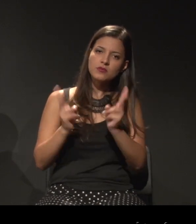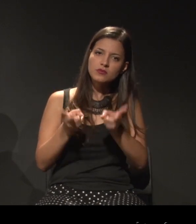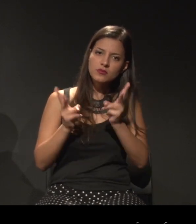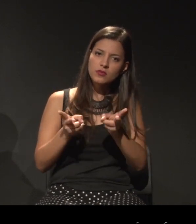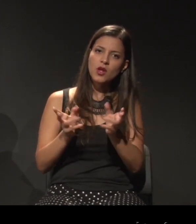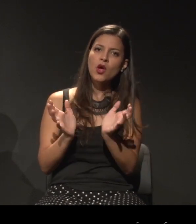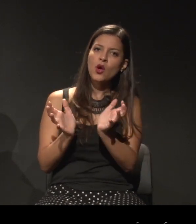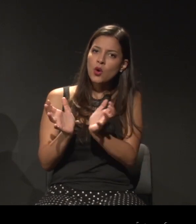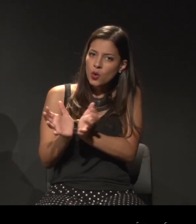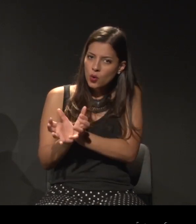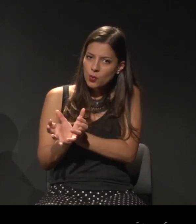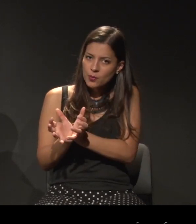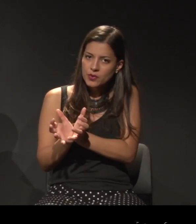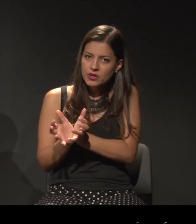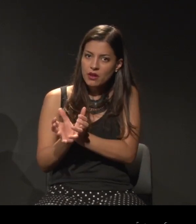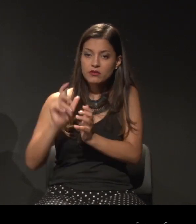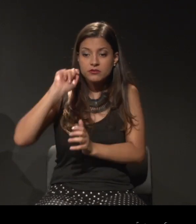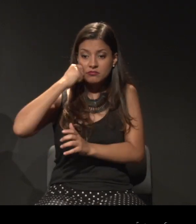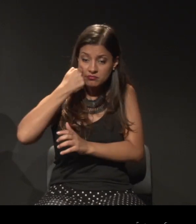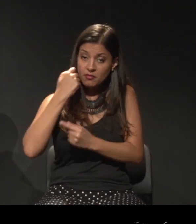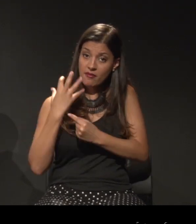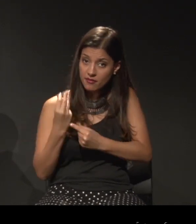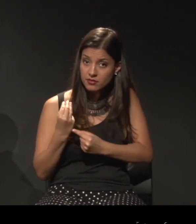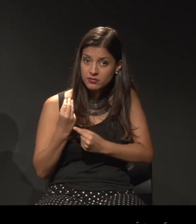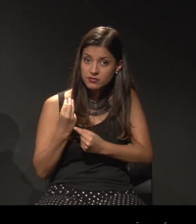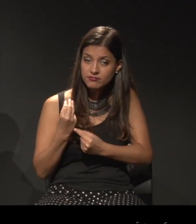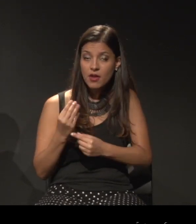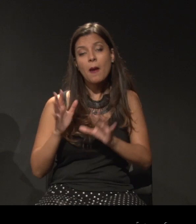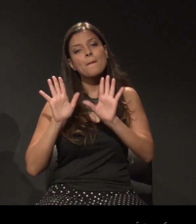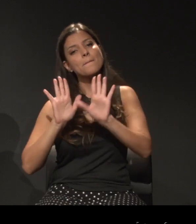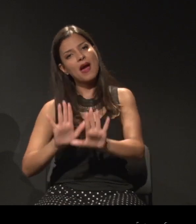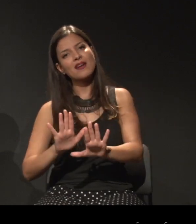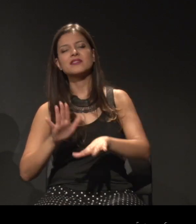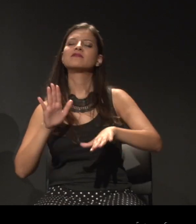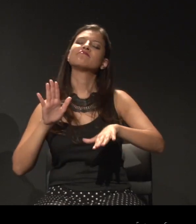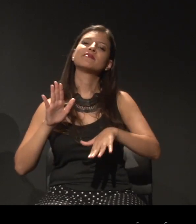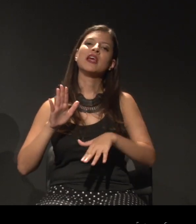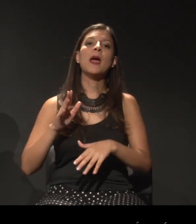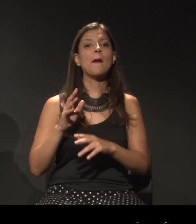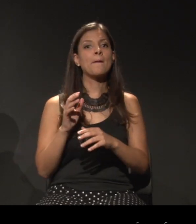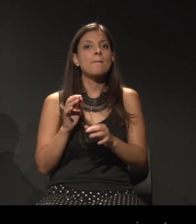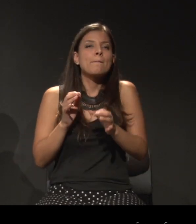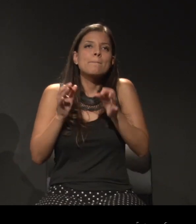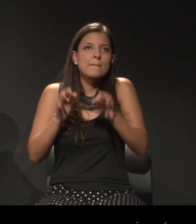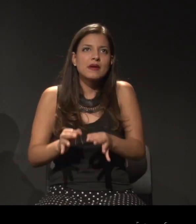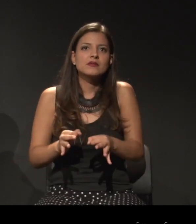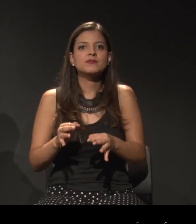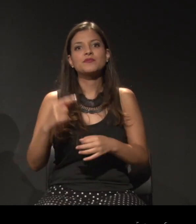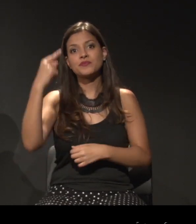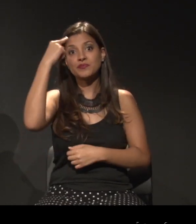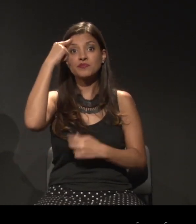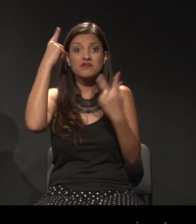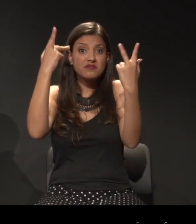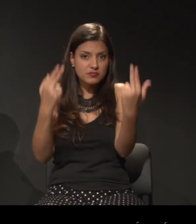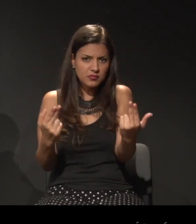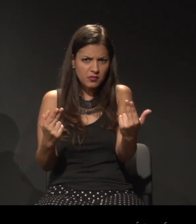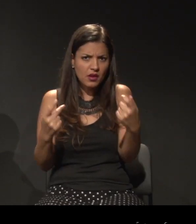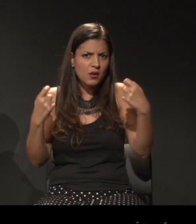comunidade, uma comunidade artística negra, não significa que necessariamente tenhamos que pensar igualmente.